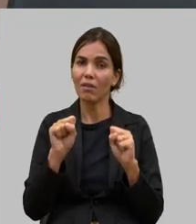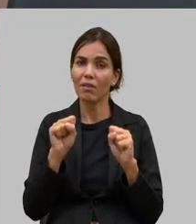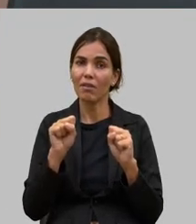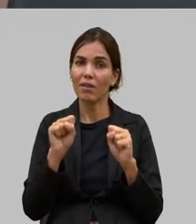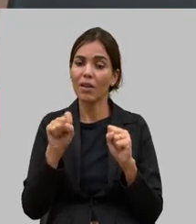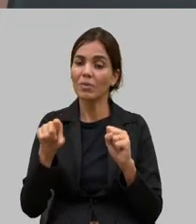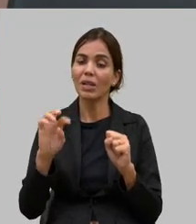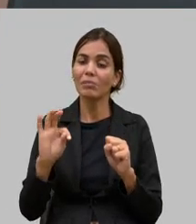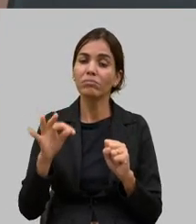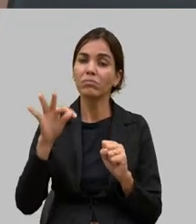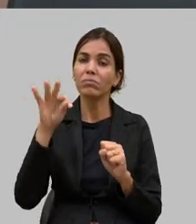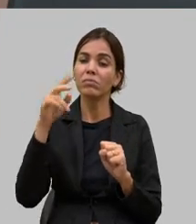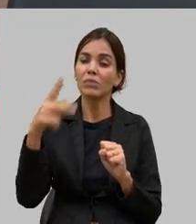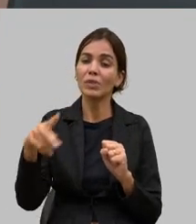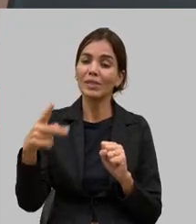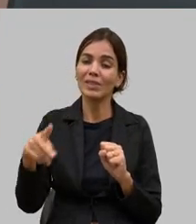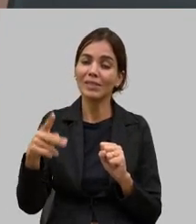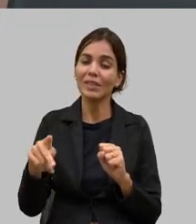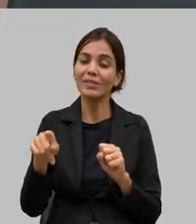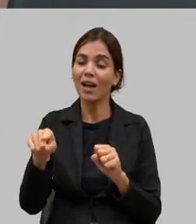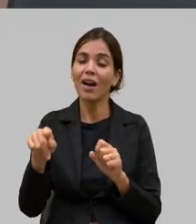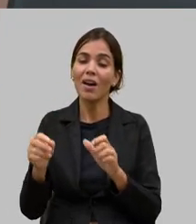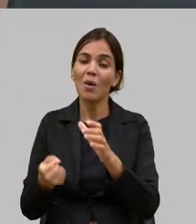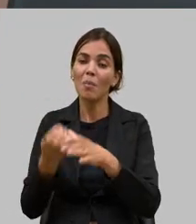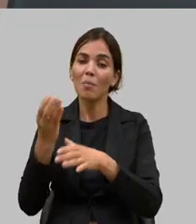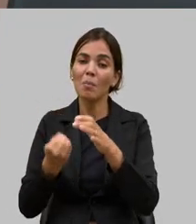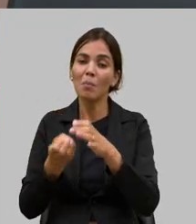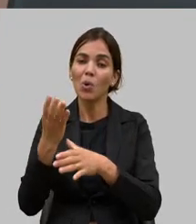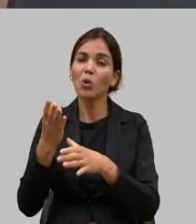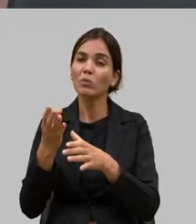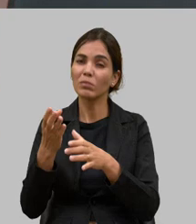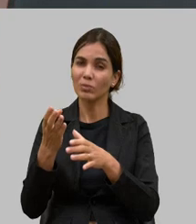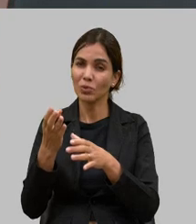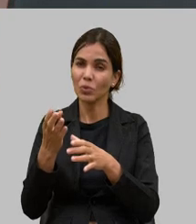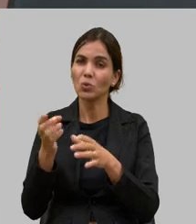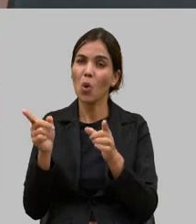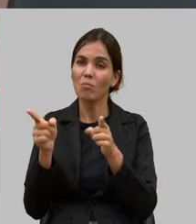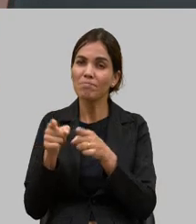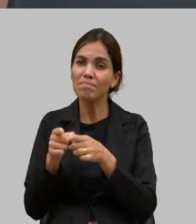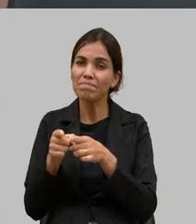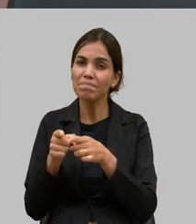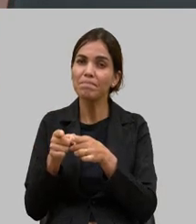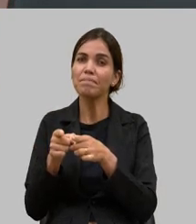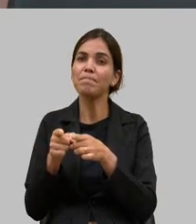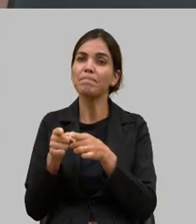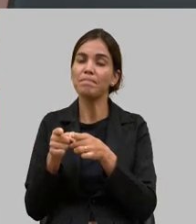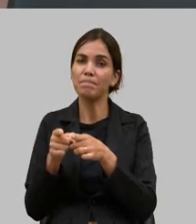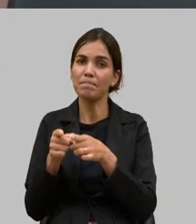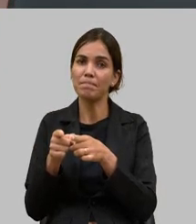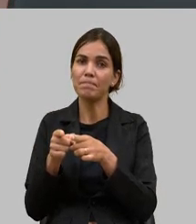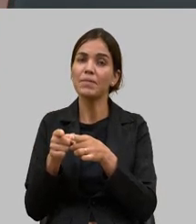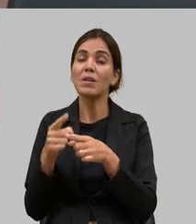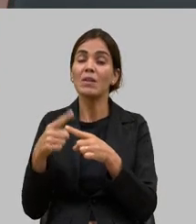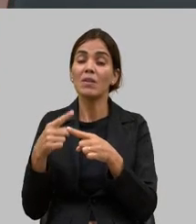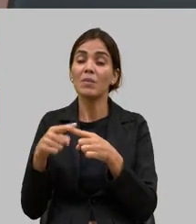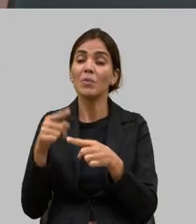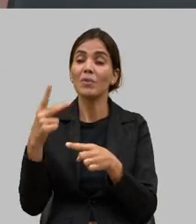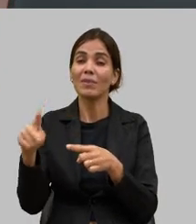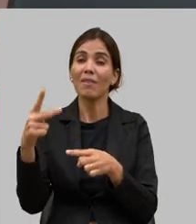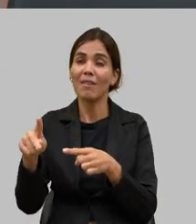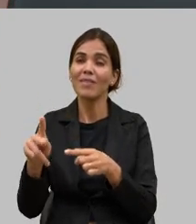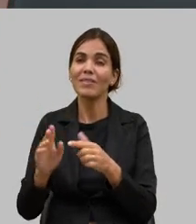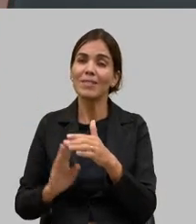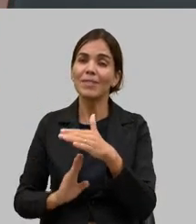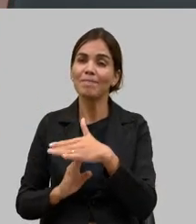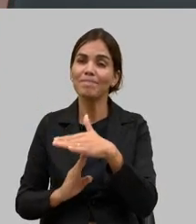produtores para eles conseguirem investir a gente sabe que os pequenos produtores eles são restritos quando vem falar em investimento mas